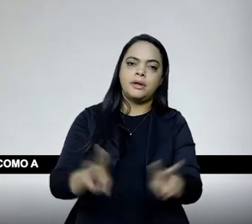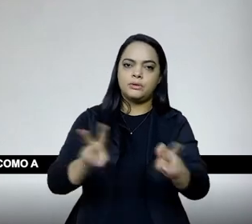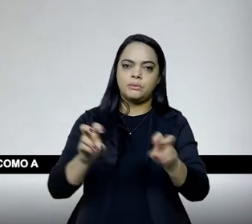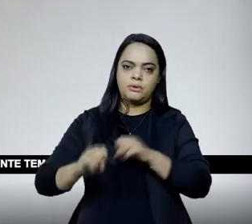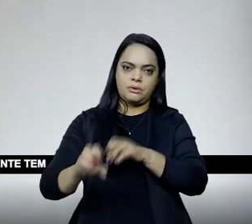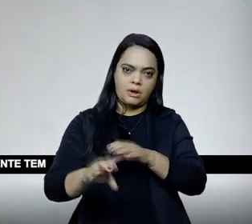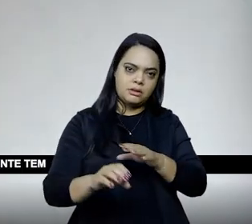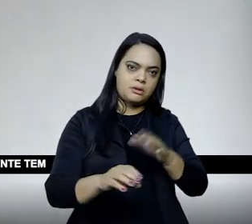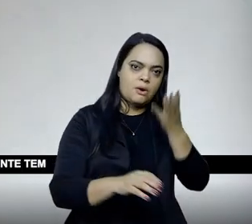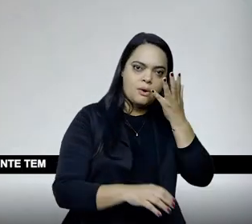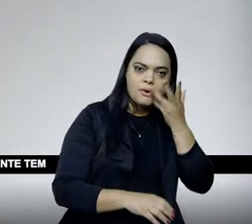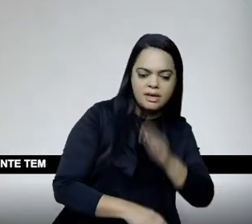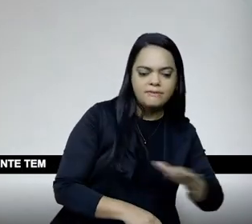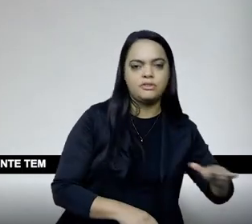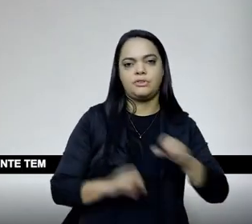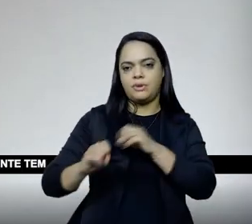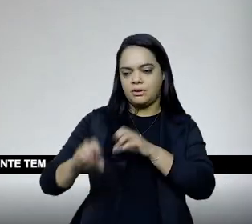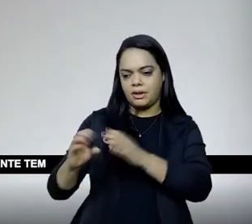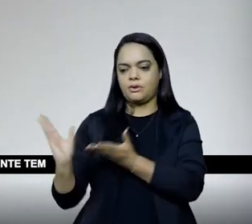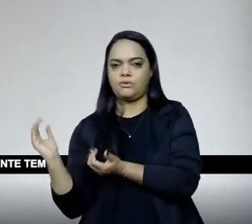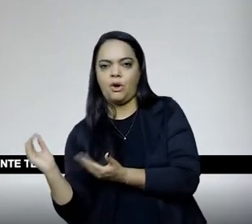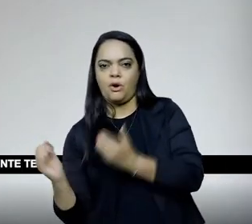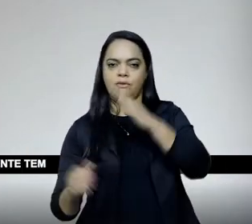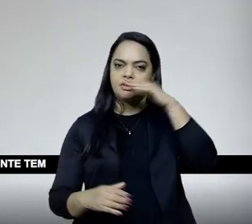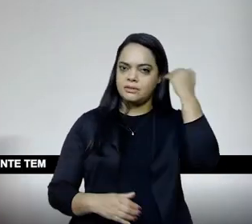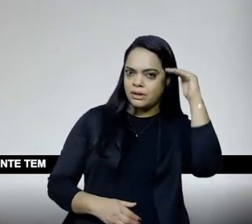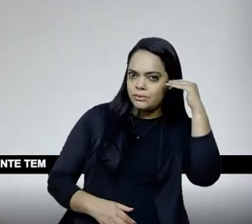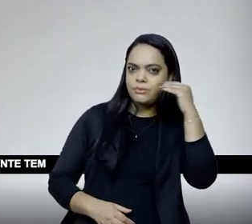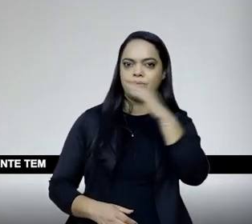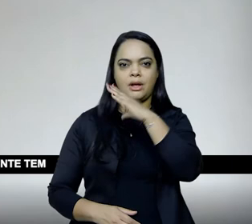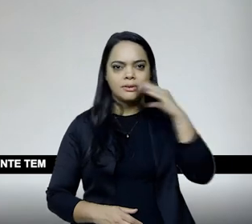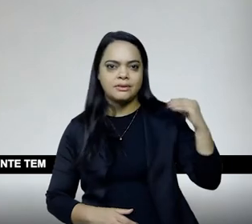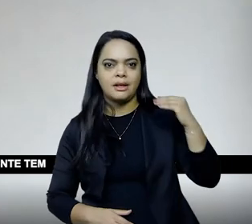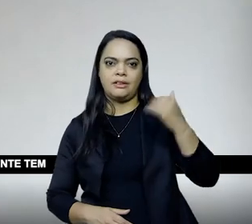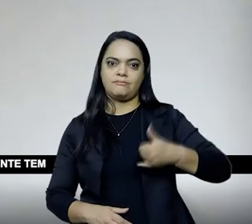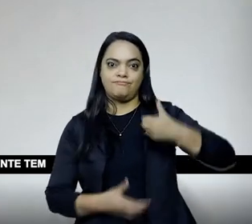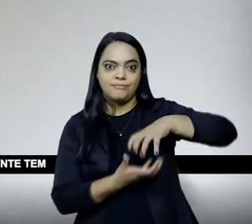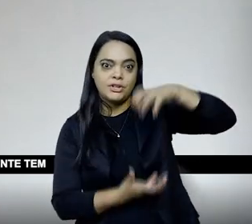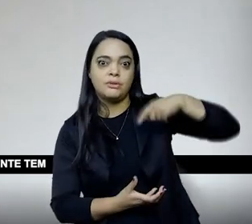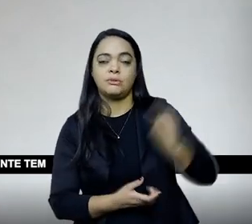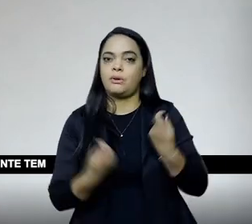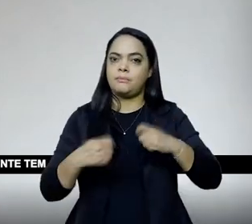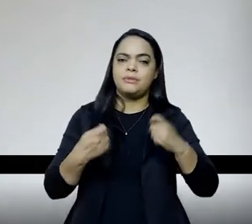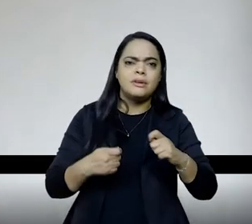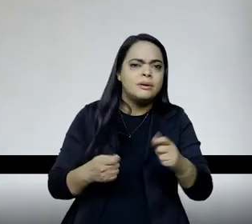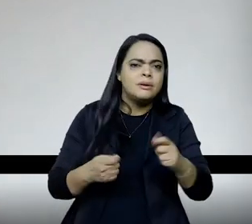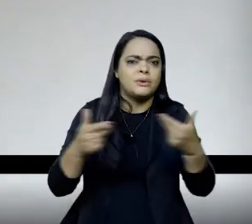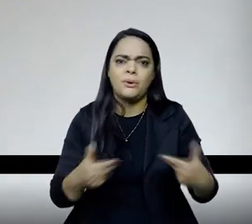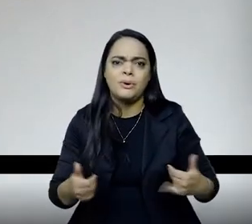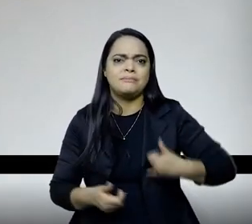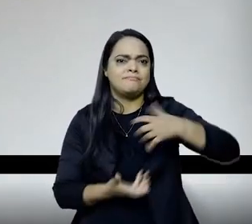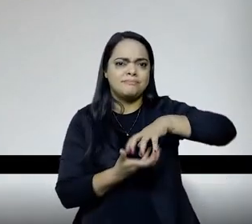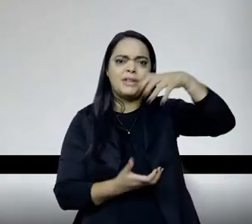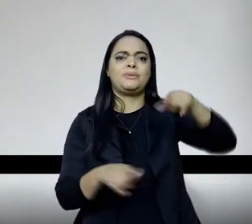assim como a questão da educação infantil, a educação de jovens e adultos, né? O adolescente, jovem, adultos e idosos, Quer dizer, a gente tem que ter coisa para